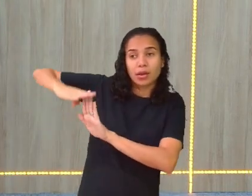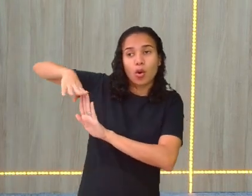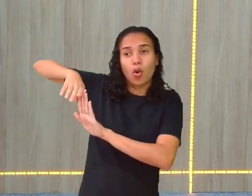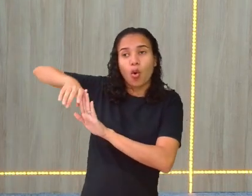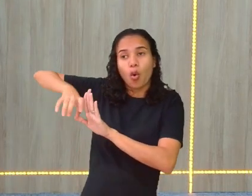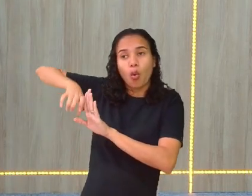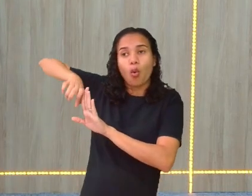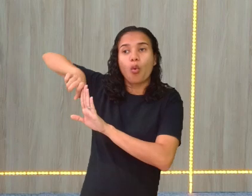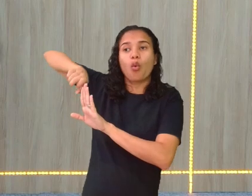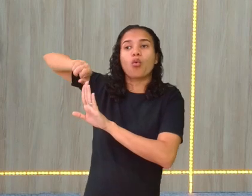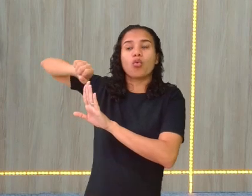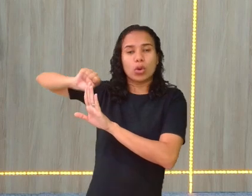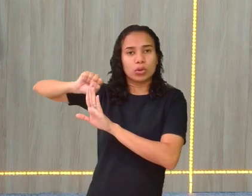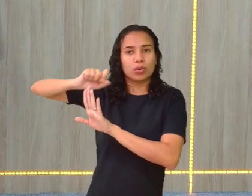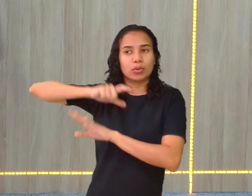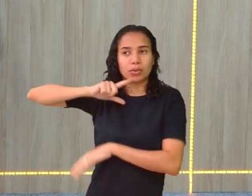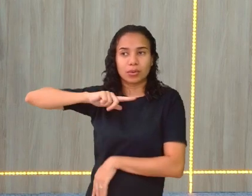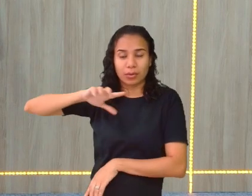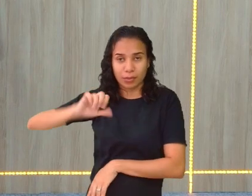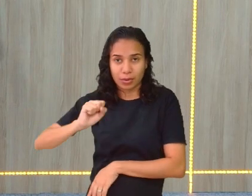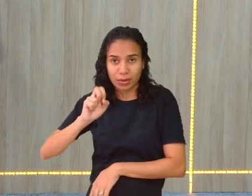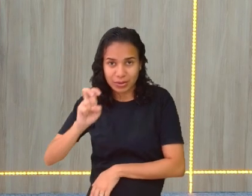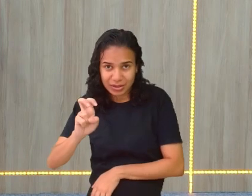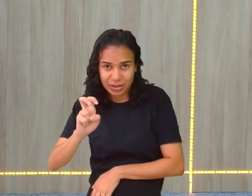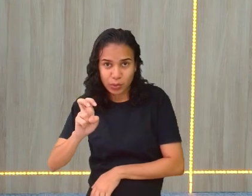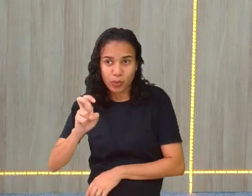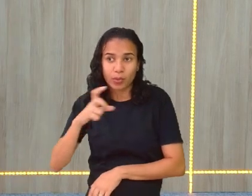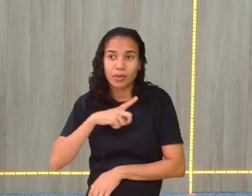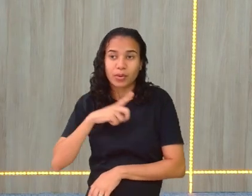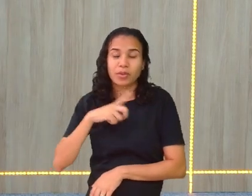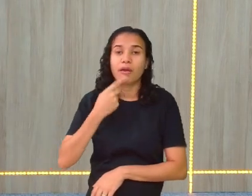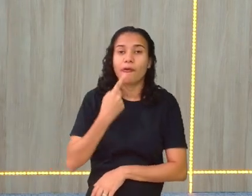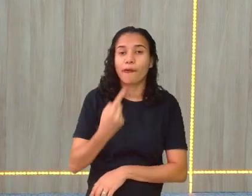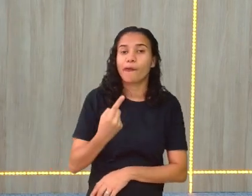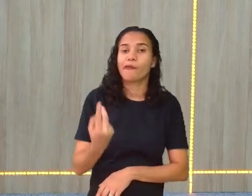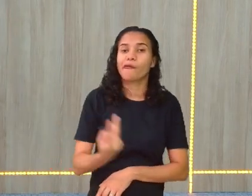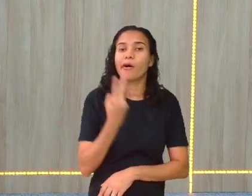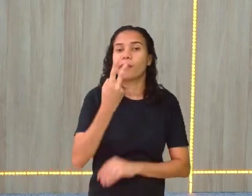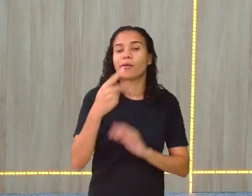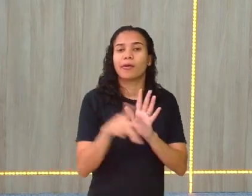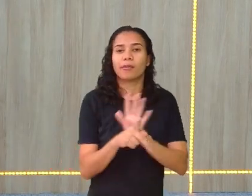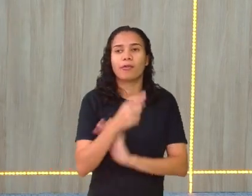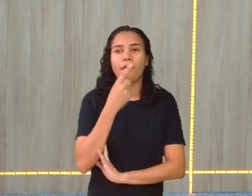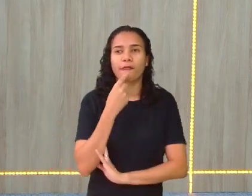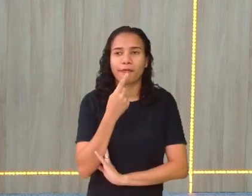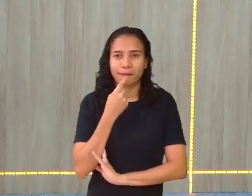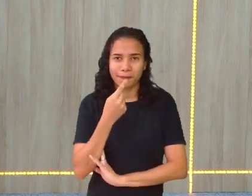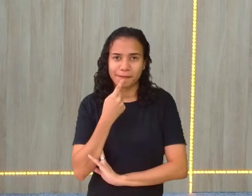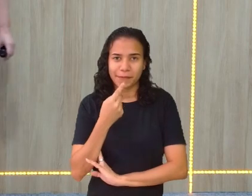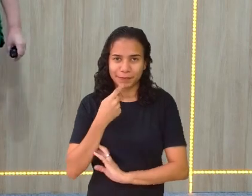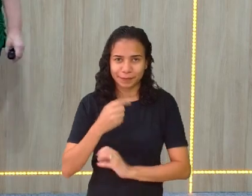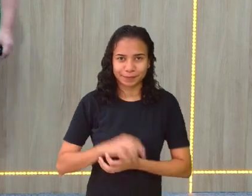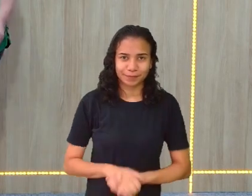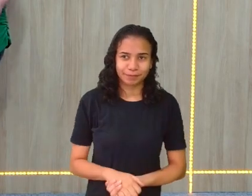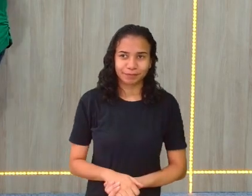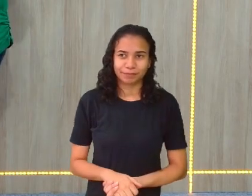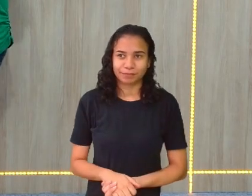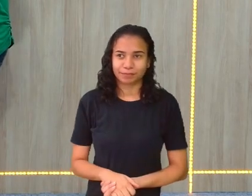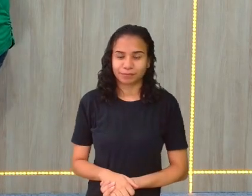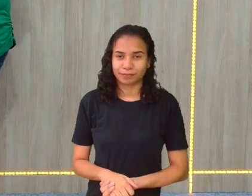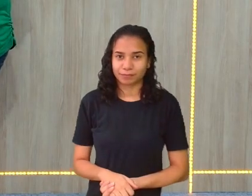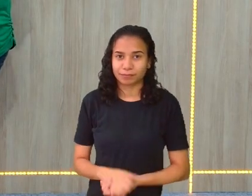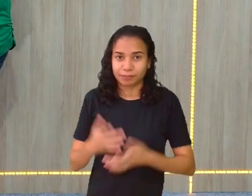e pegar cinco, eu tenho o volume da caneca vermelhinha.